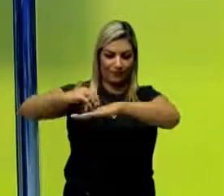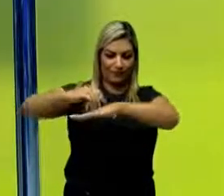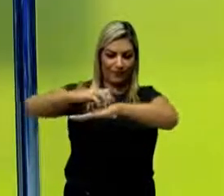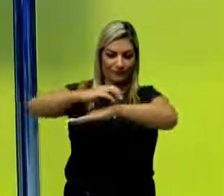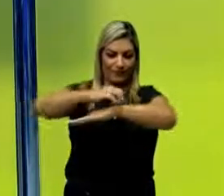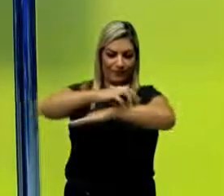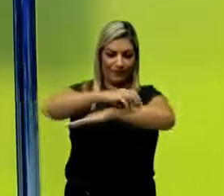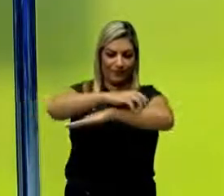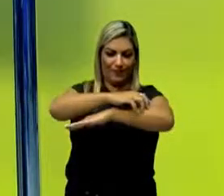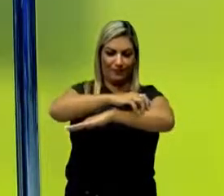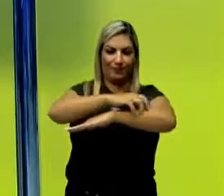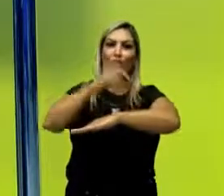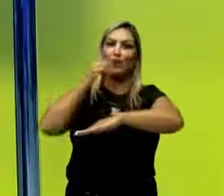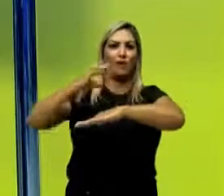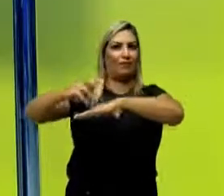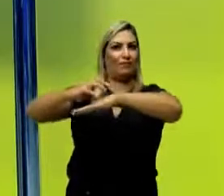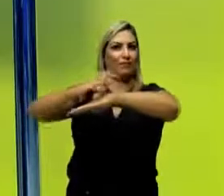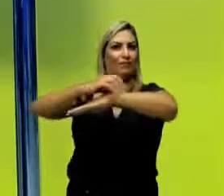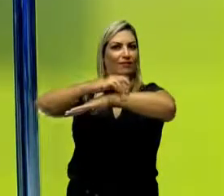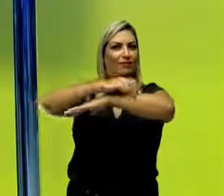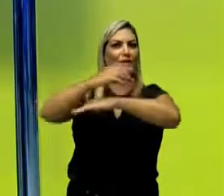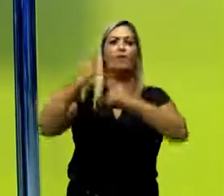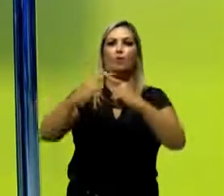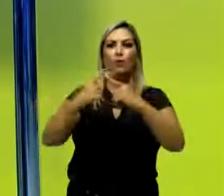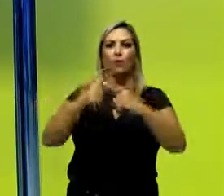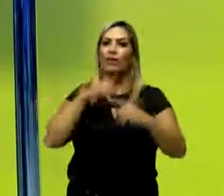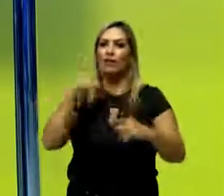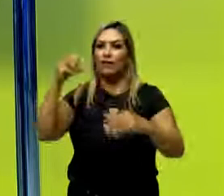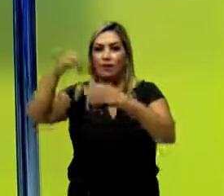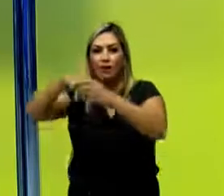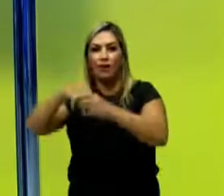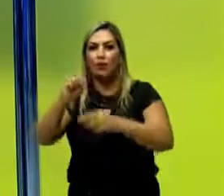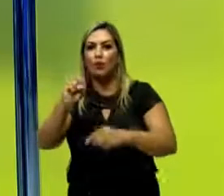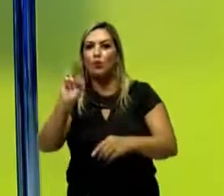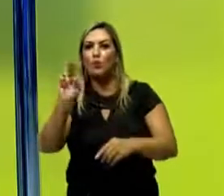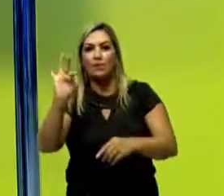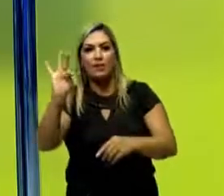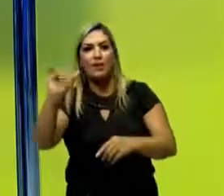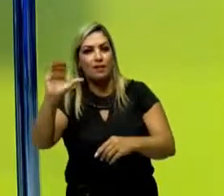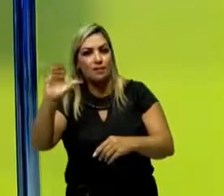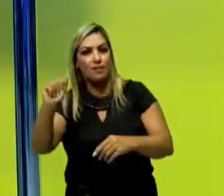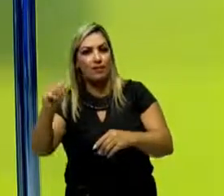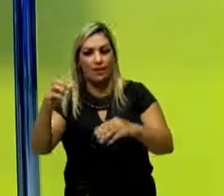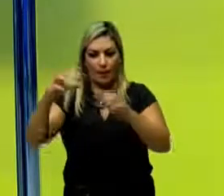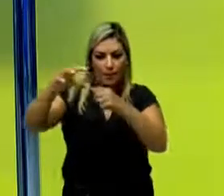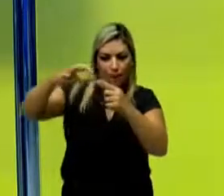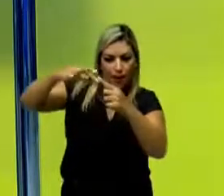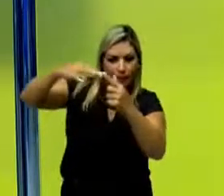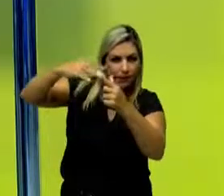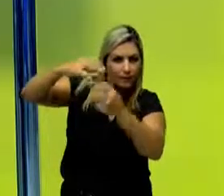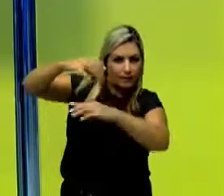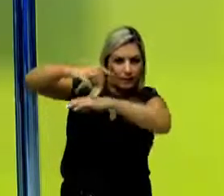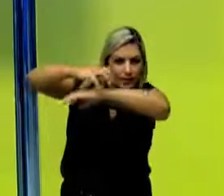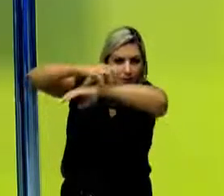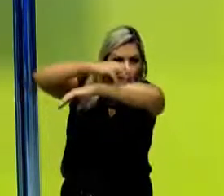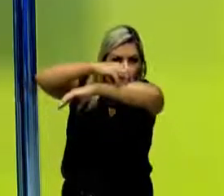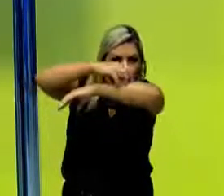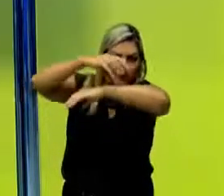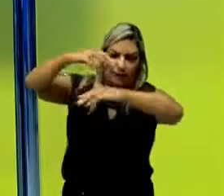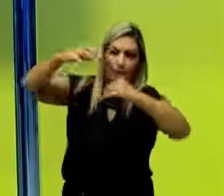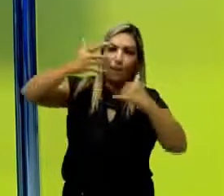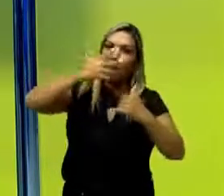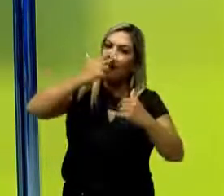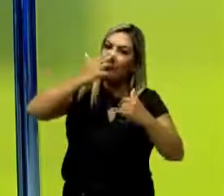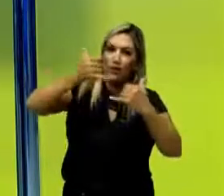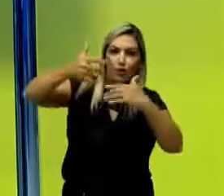Isso é porque esses animais, além de terem alguma substância oleosa ali na ponta das patas, e o óleo, como eu falei, não é semelhante à